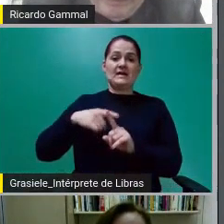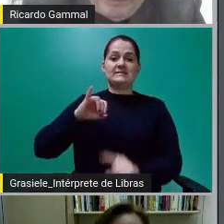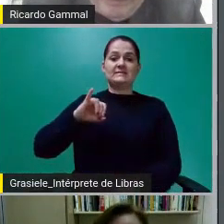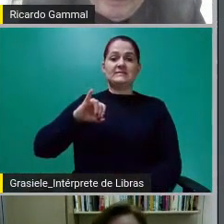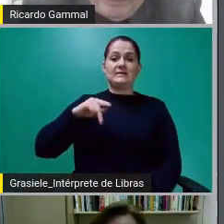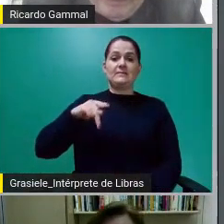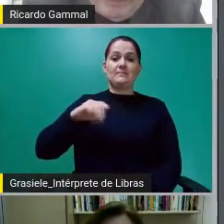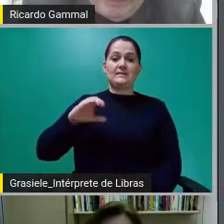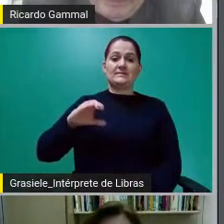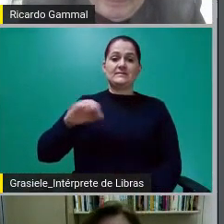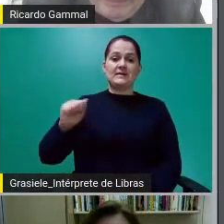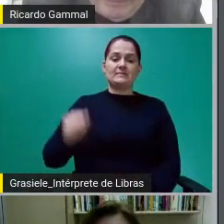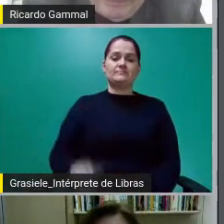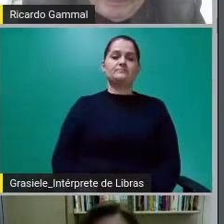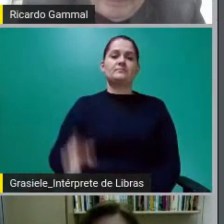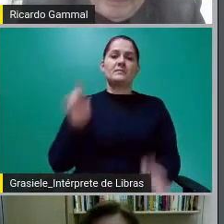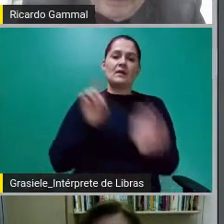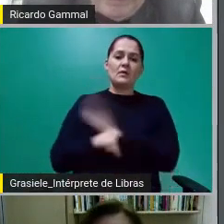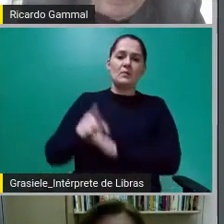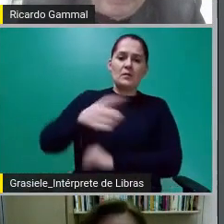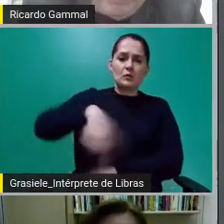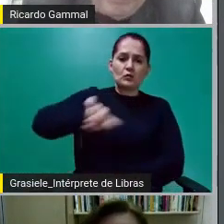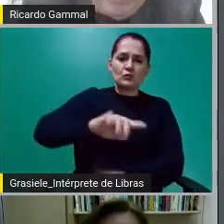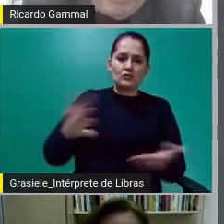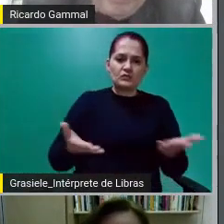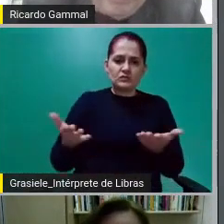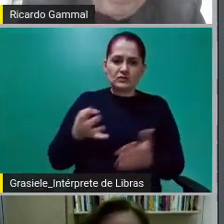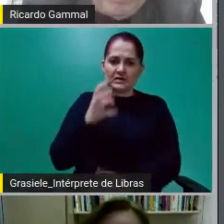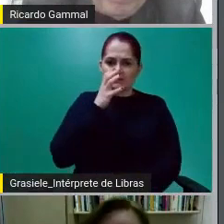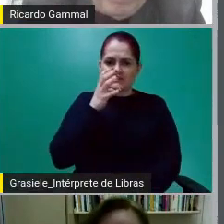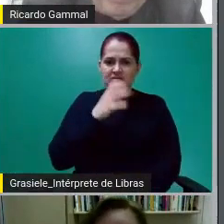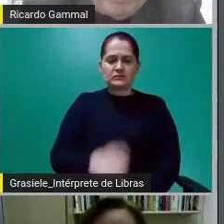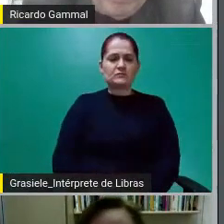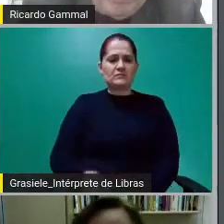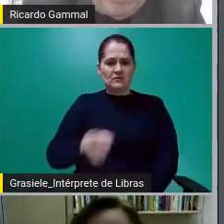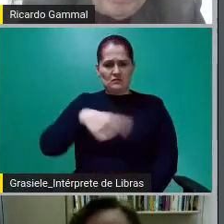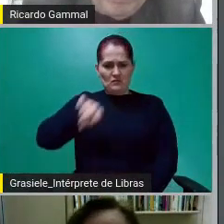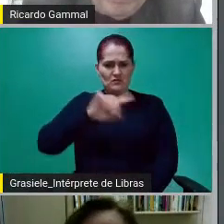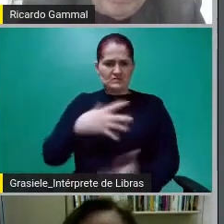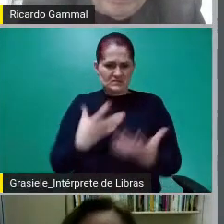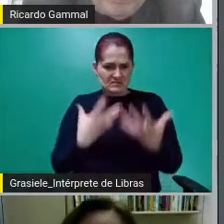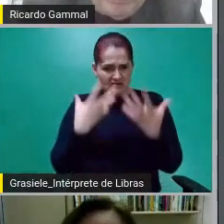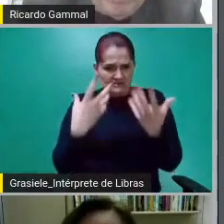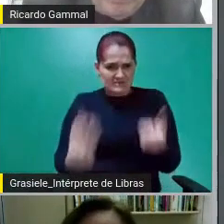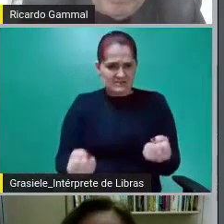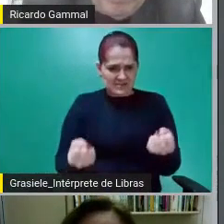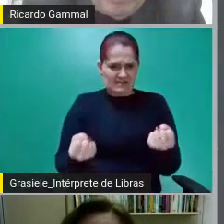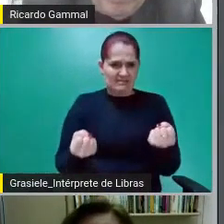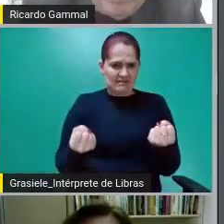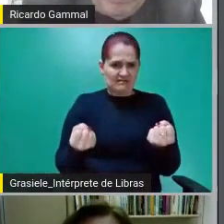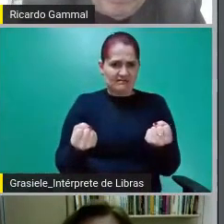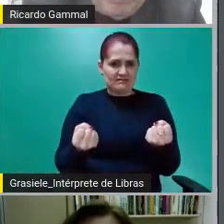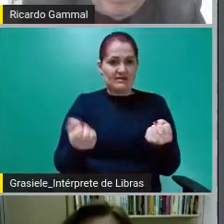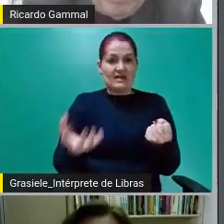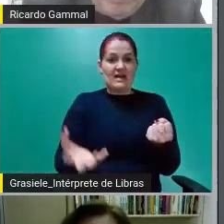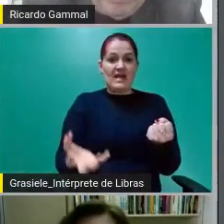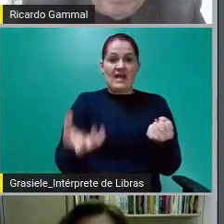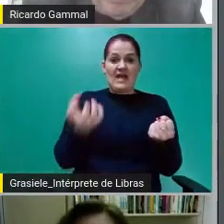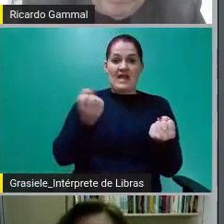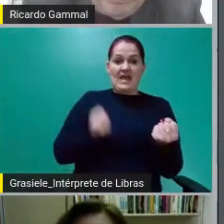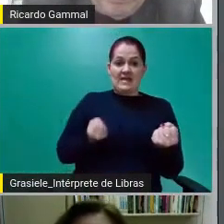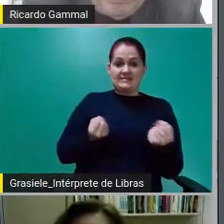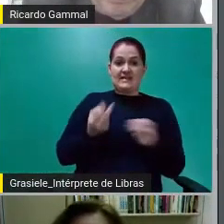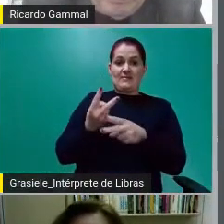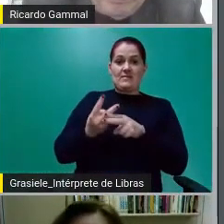Eu pergunto a vocês que estão nos ouvindo, quem de vocês aceitaria receber 200 de